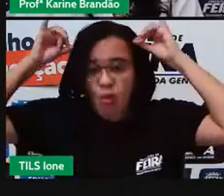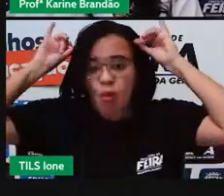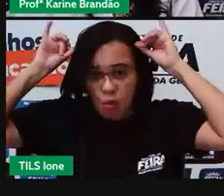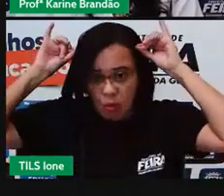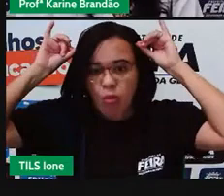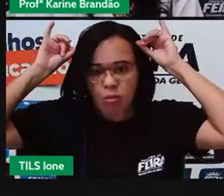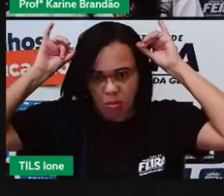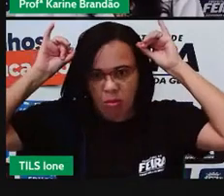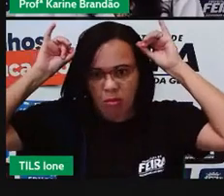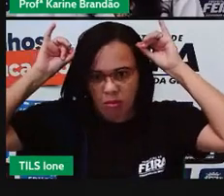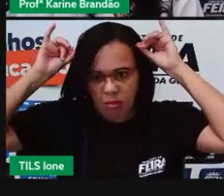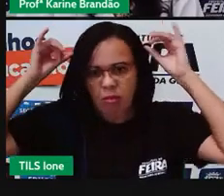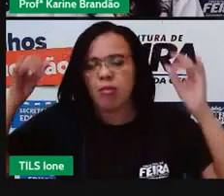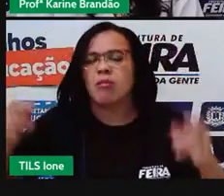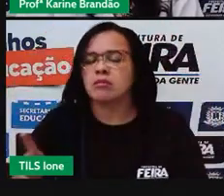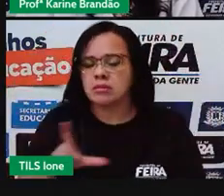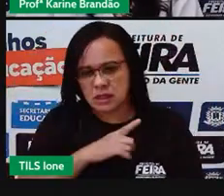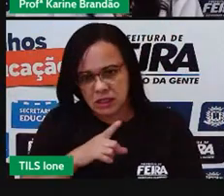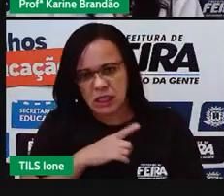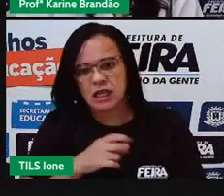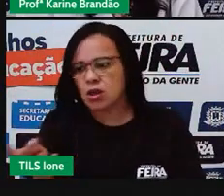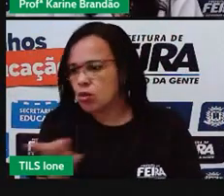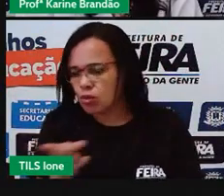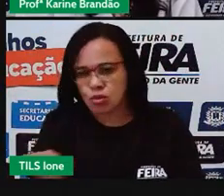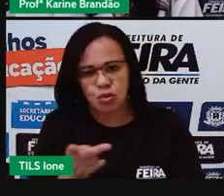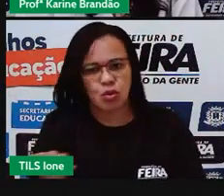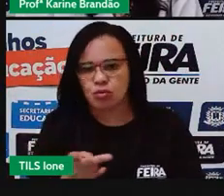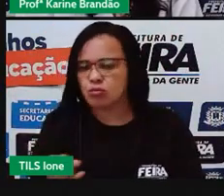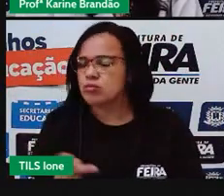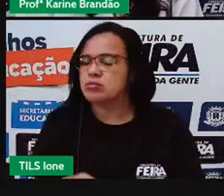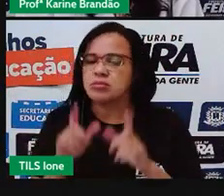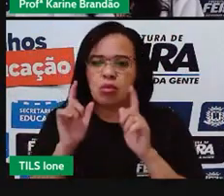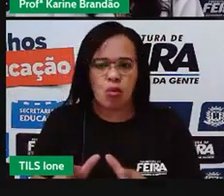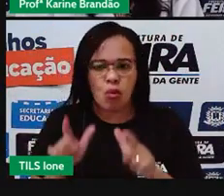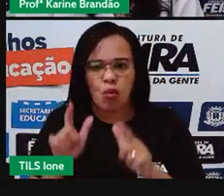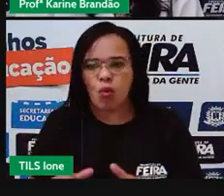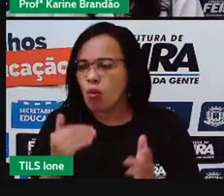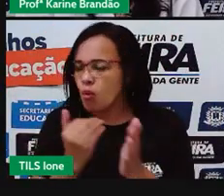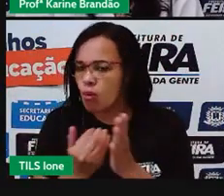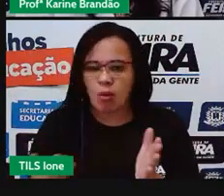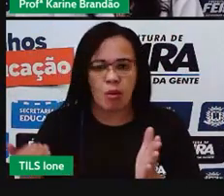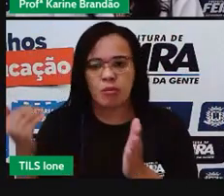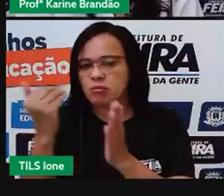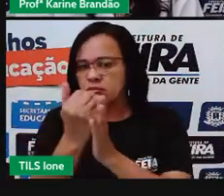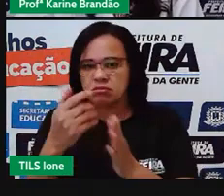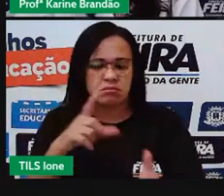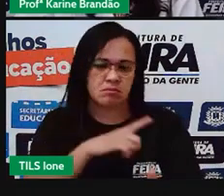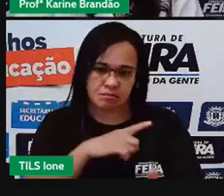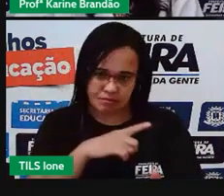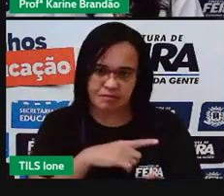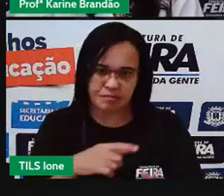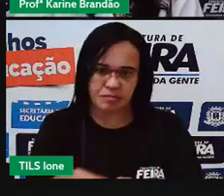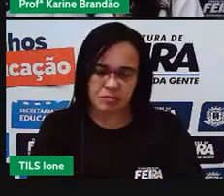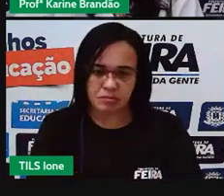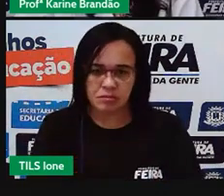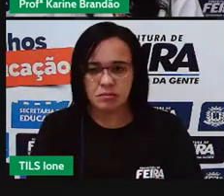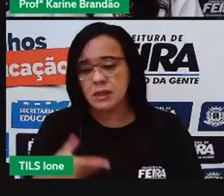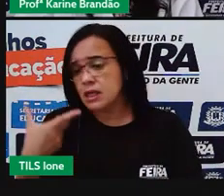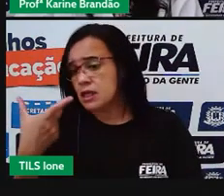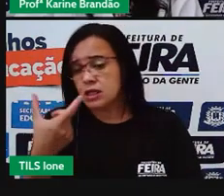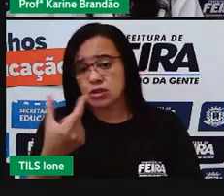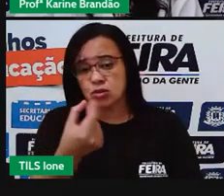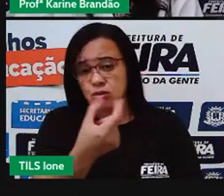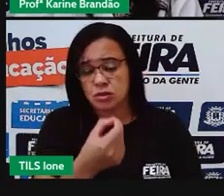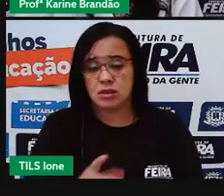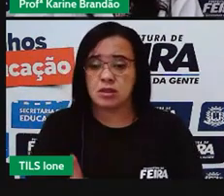água virtual envolvida na produção de carne bovina, né? Então, 200 quilos, né, de